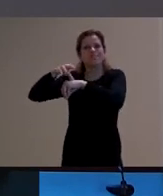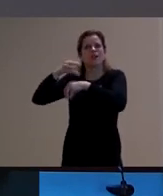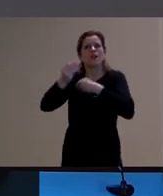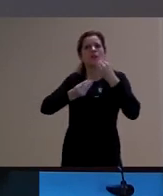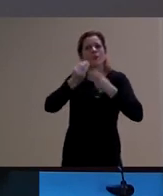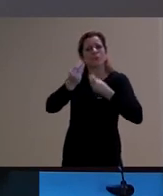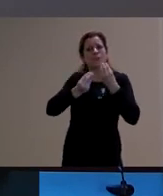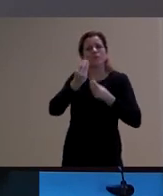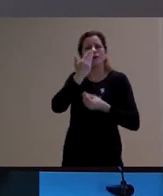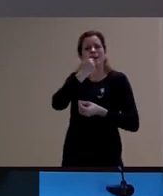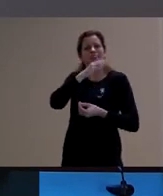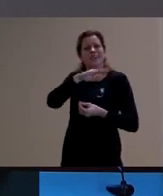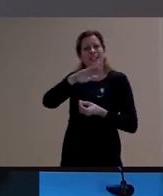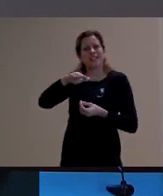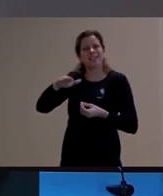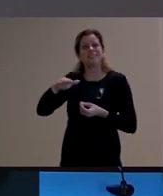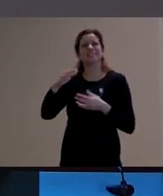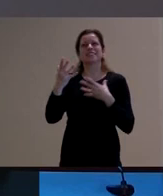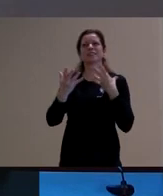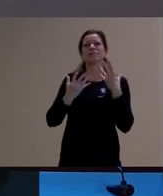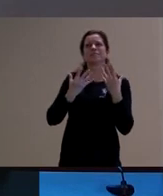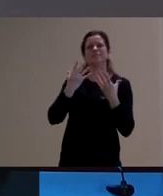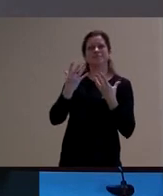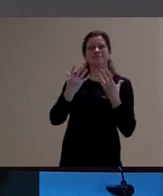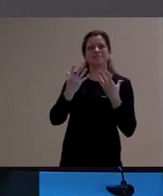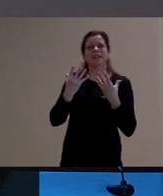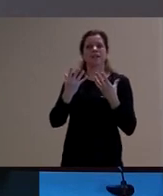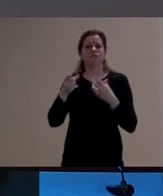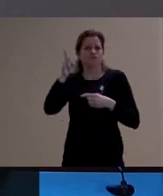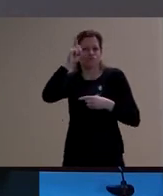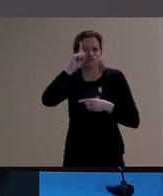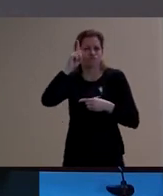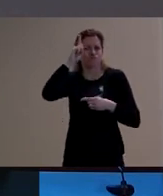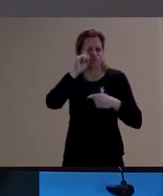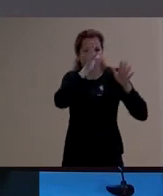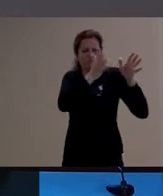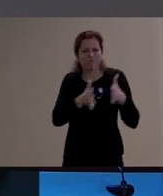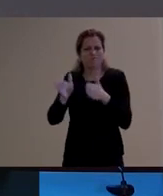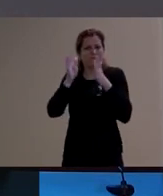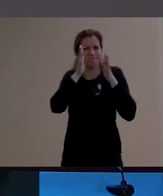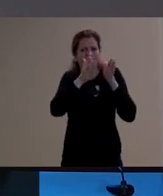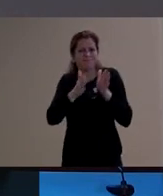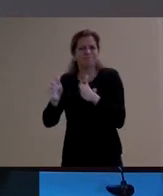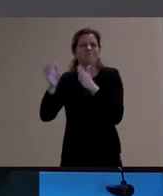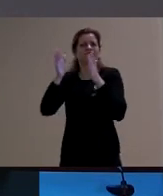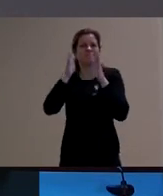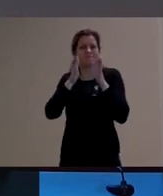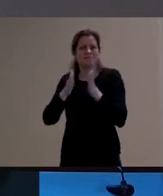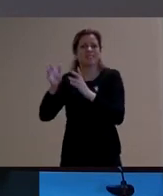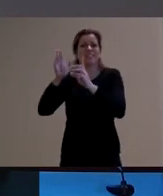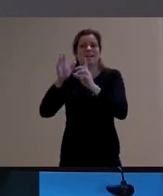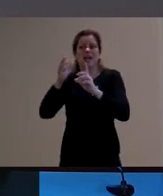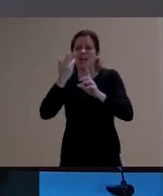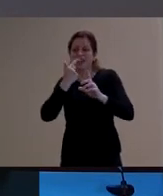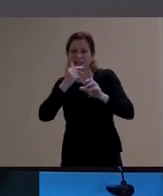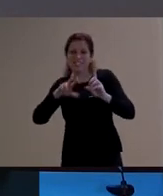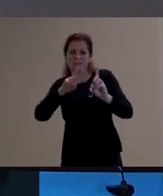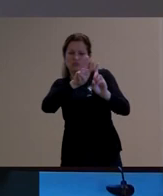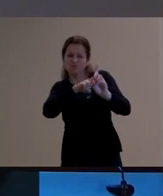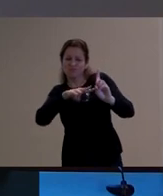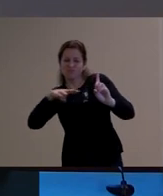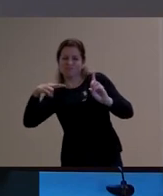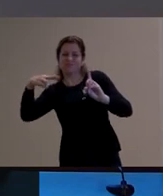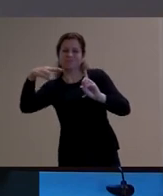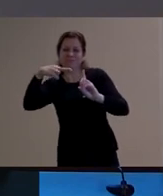como que essas impressões assim cotidianas e subjetivas do ponto de vista de uma criança né na